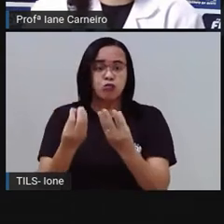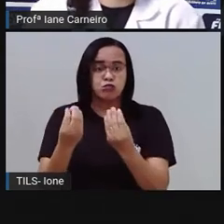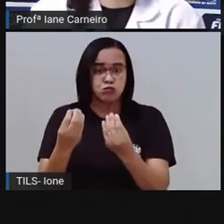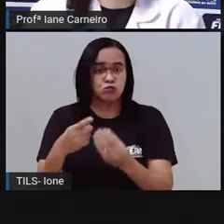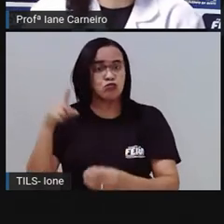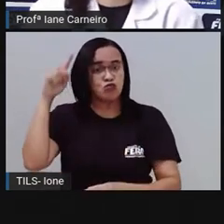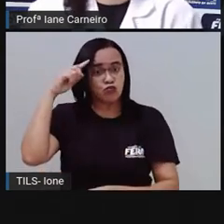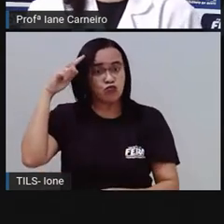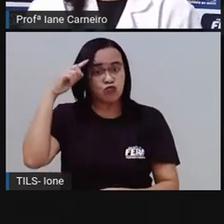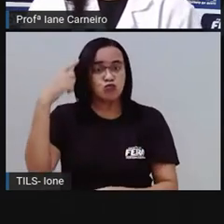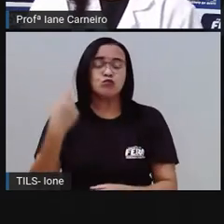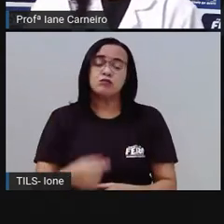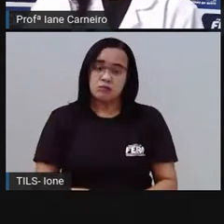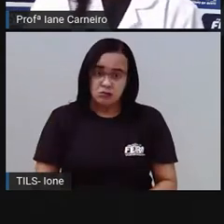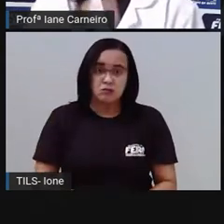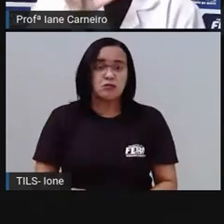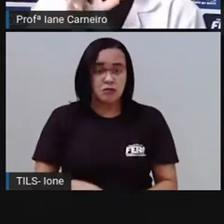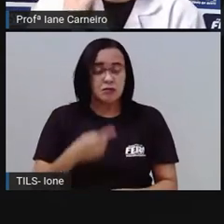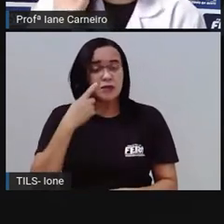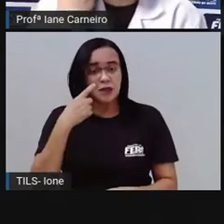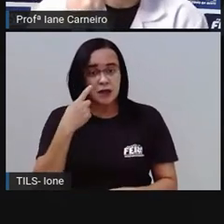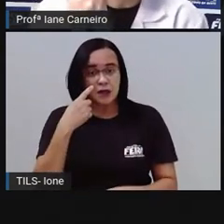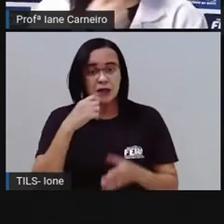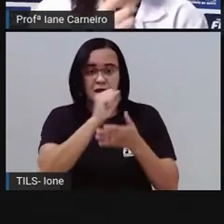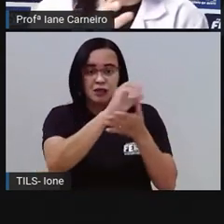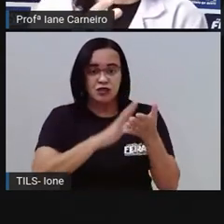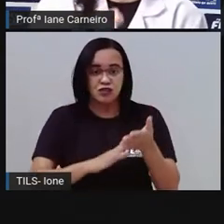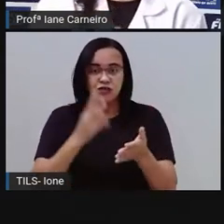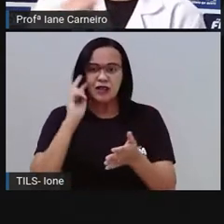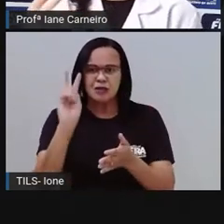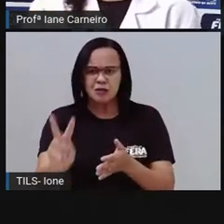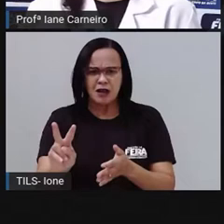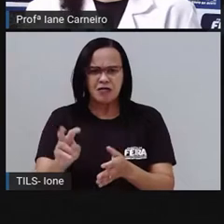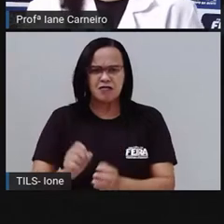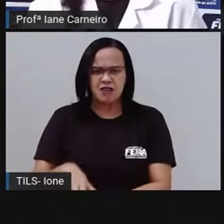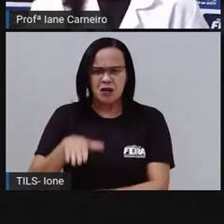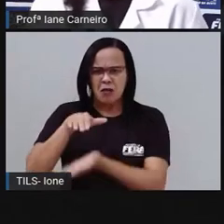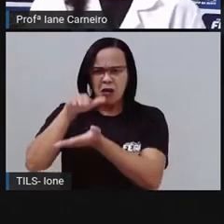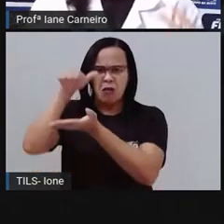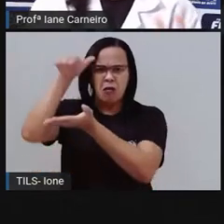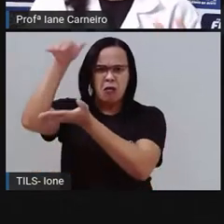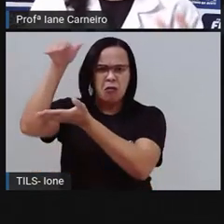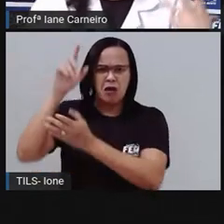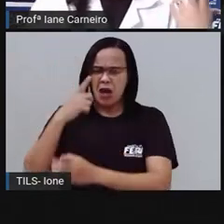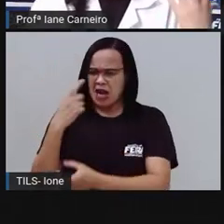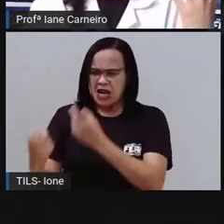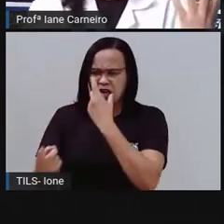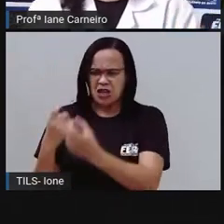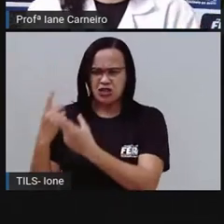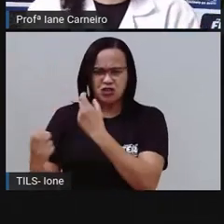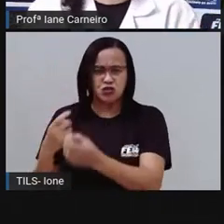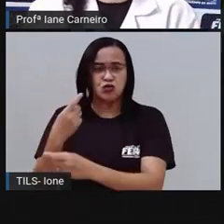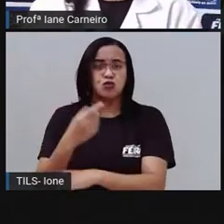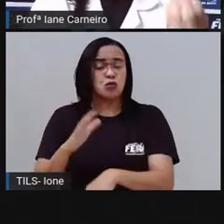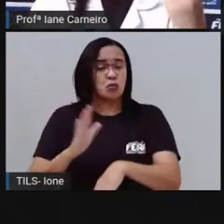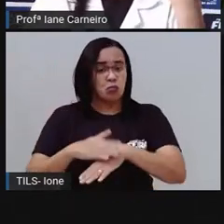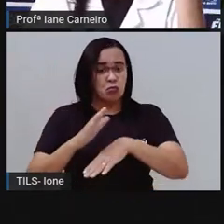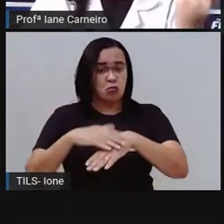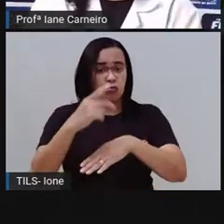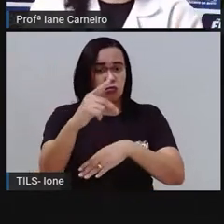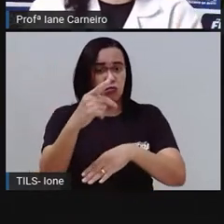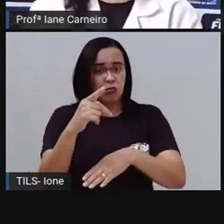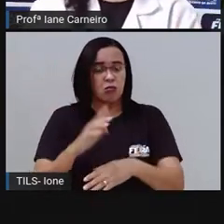observar o quanto de lixo que só em um lanchezinho que você faz, o quanto de lixo que você produz para